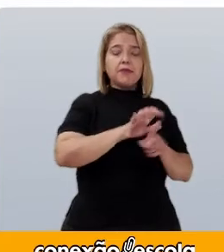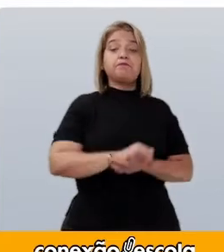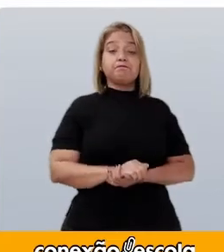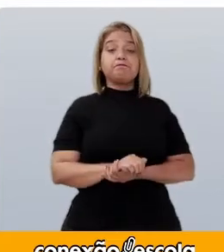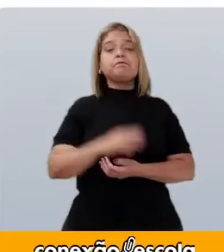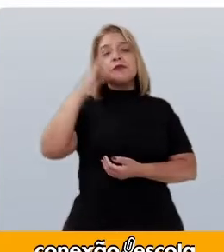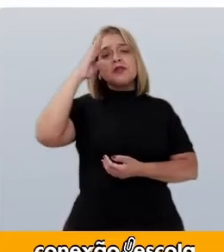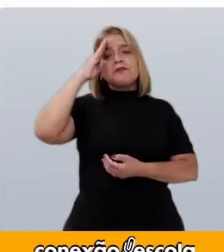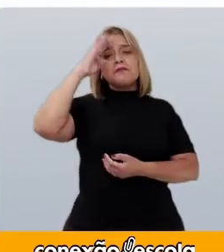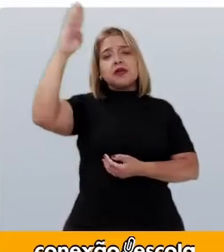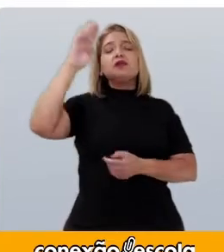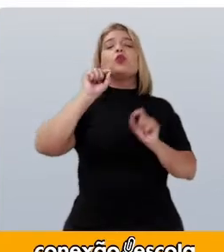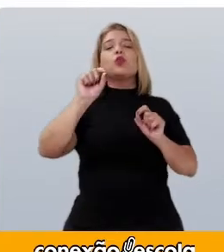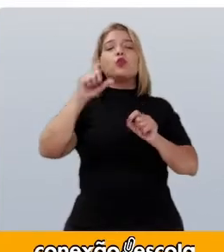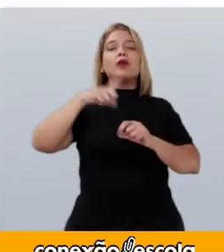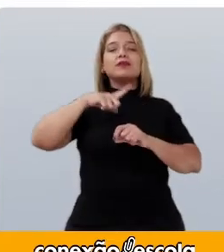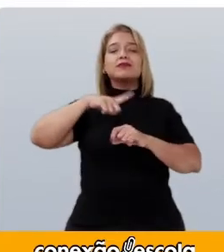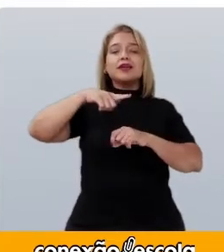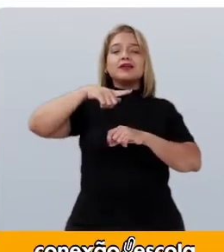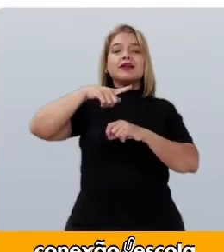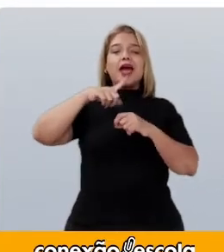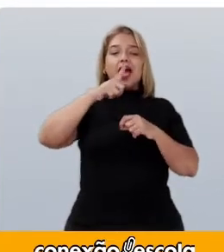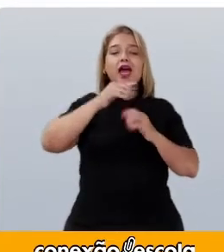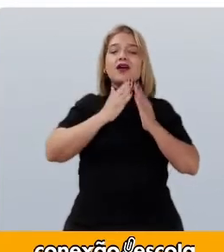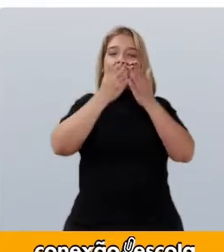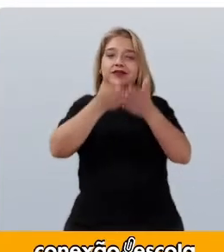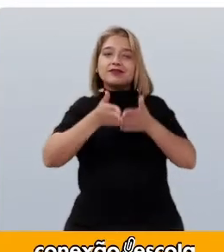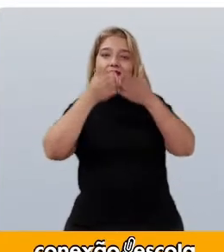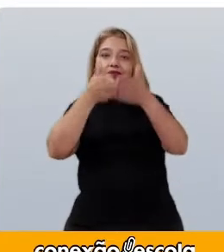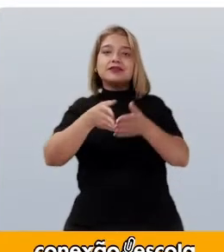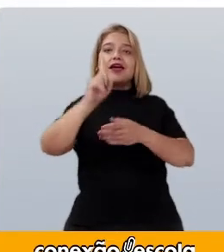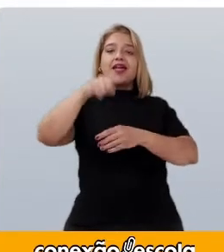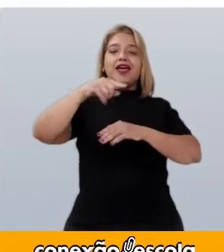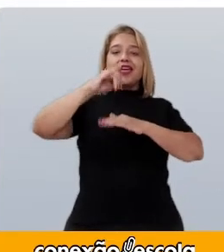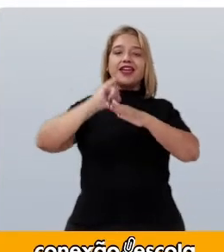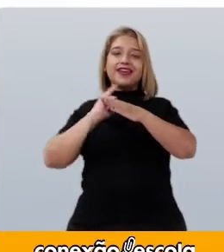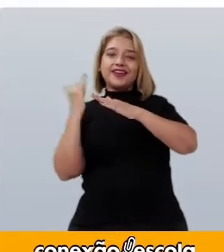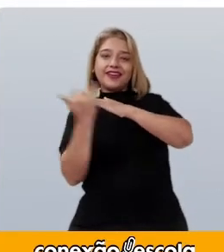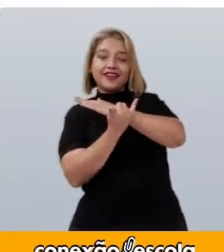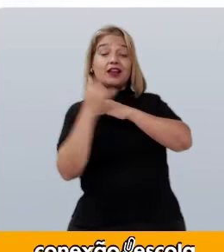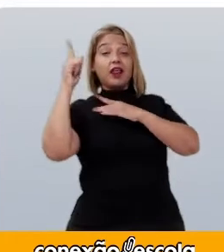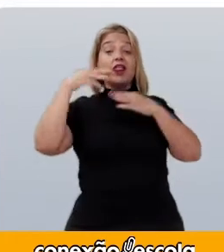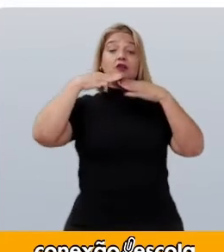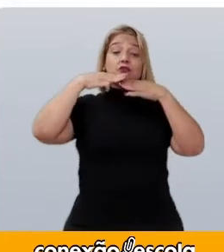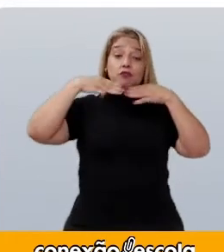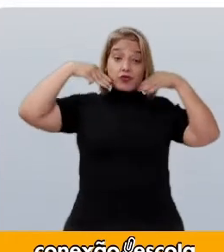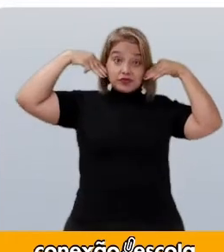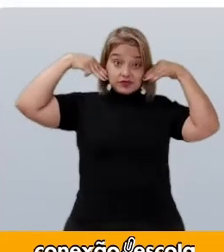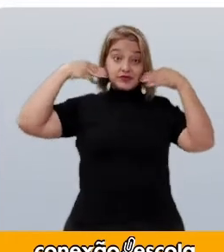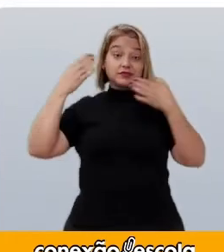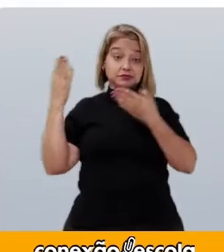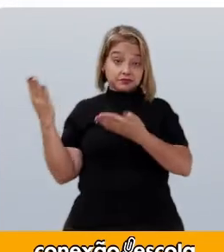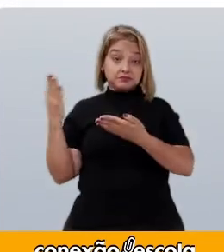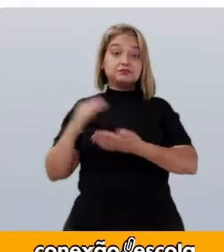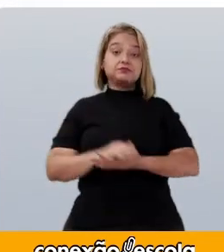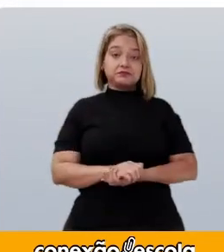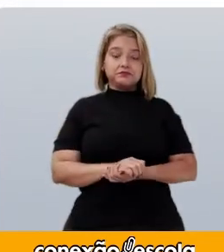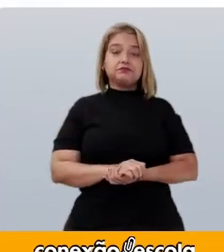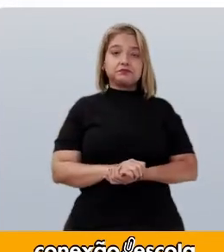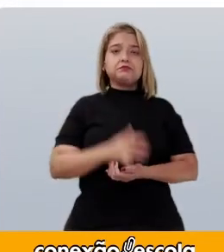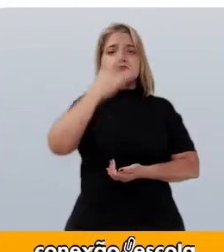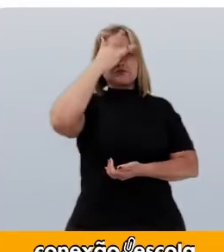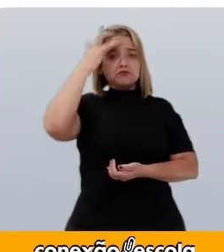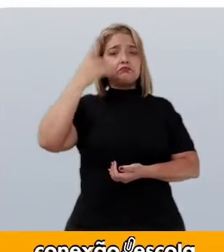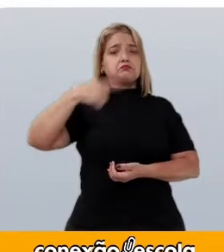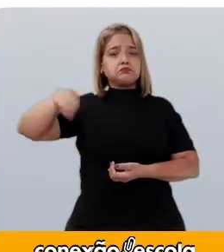contracosta africana Ficavam em ilhas Como as de Moçambique Muita gente Tem me perguntado Se eu não tenho Um ressentimento Acerca dos